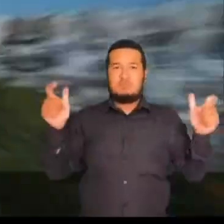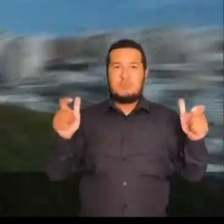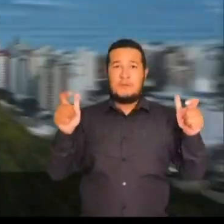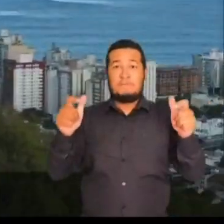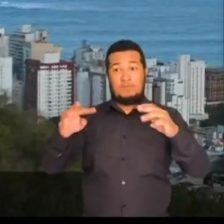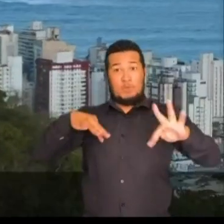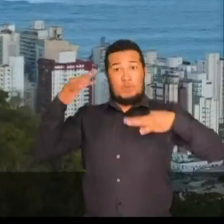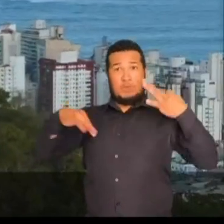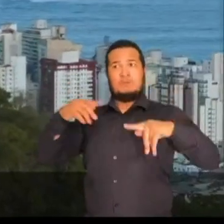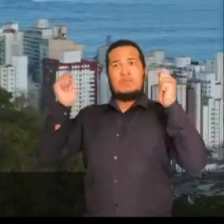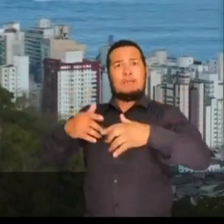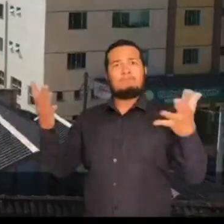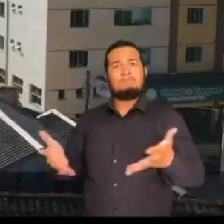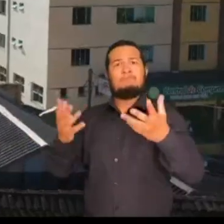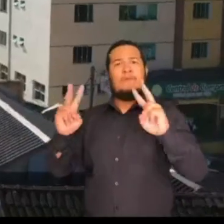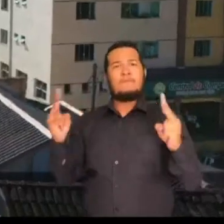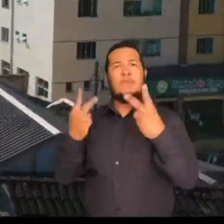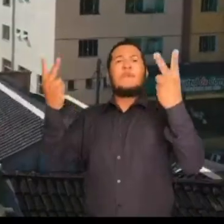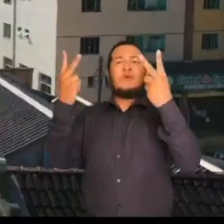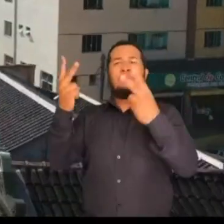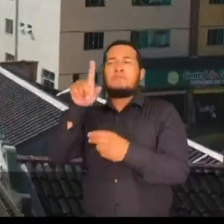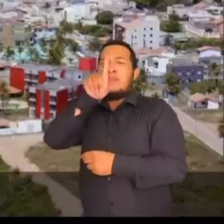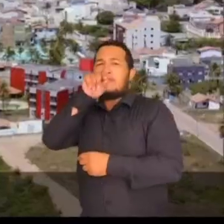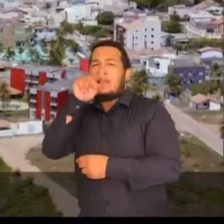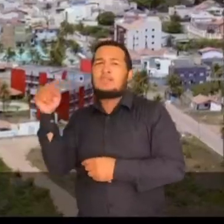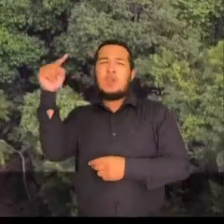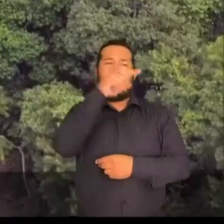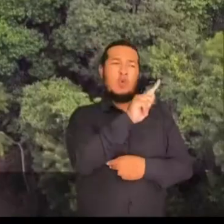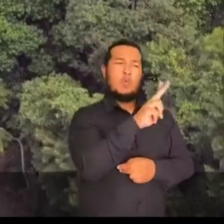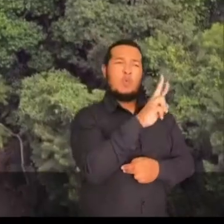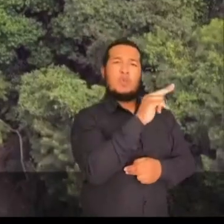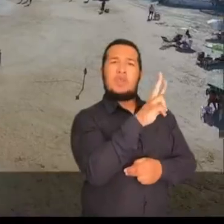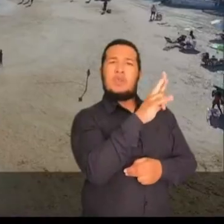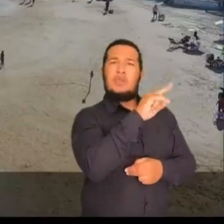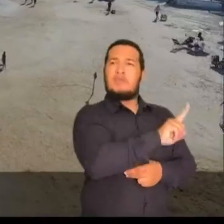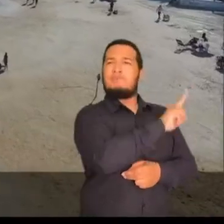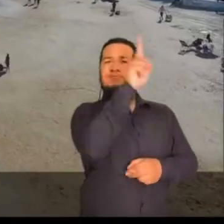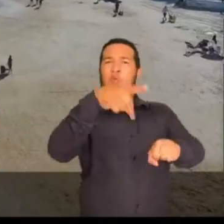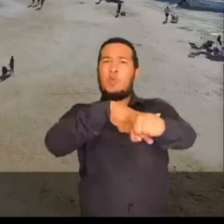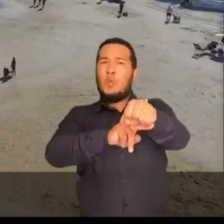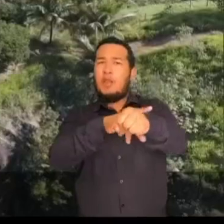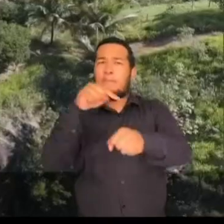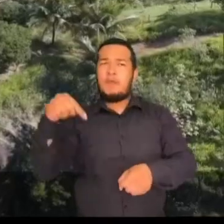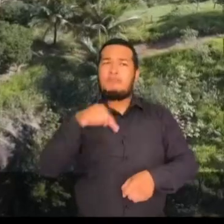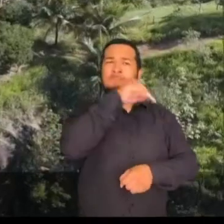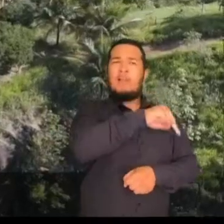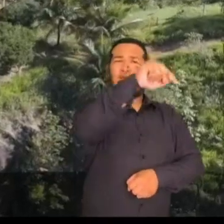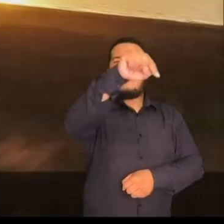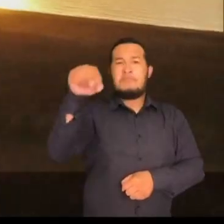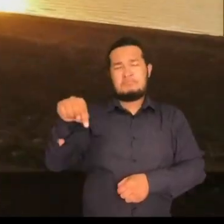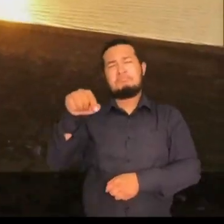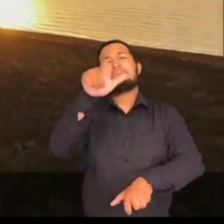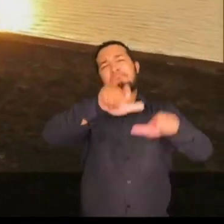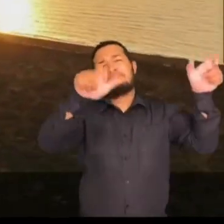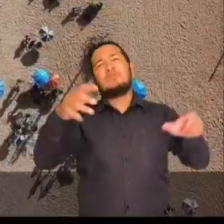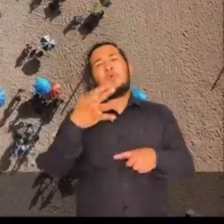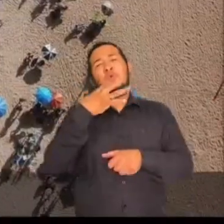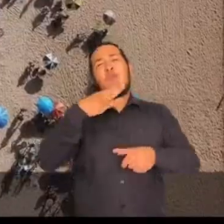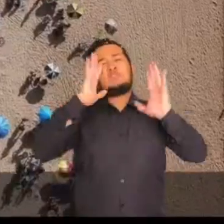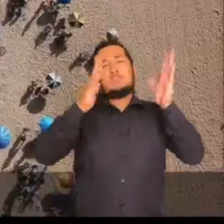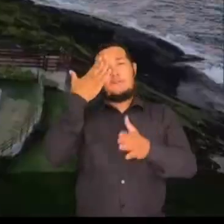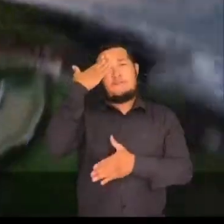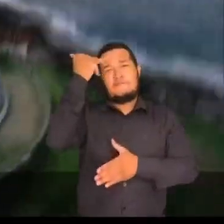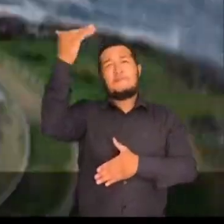capixaba vai se valorizar. De Santa Tereza, Guriri, Caparaó, Guarapari. Lugar bonito a gente sabe.